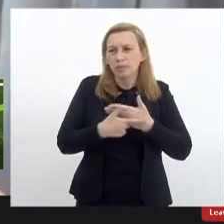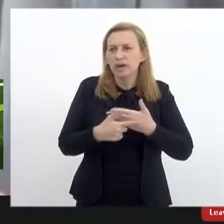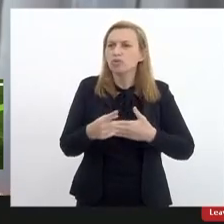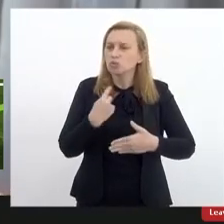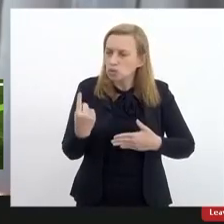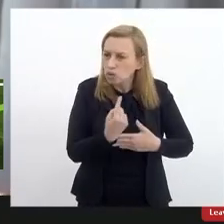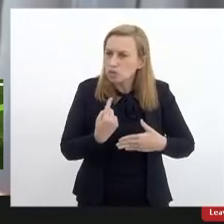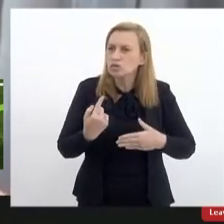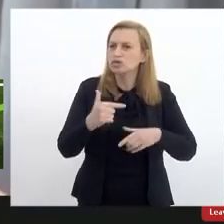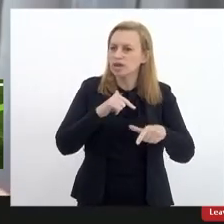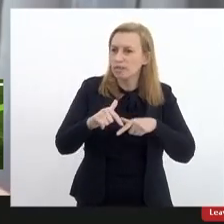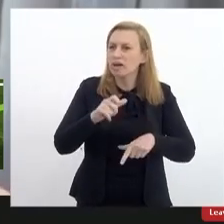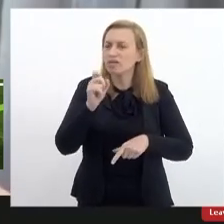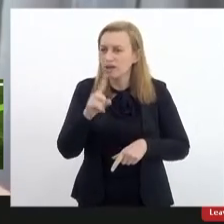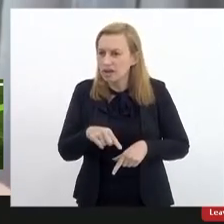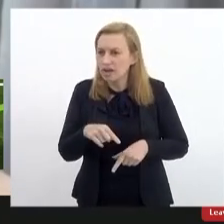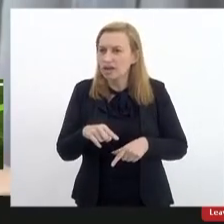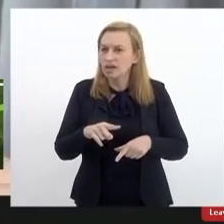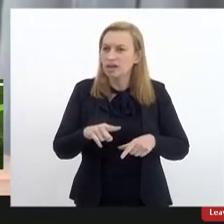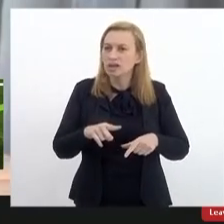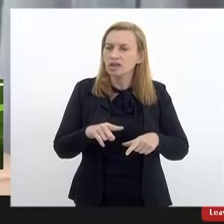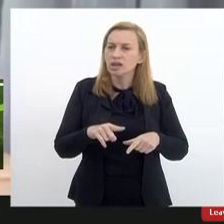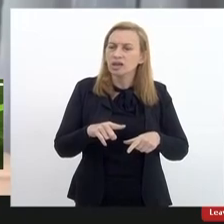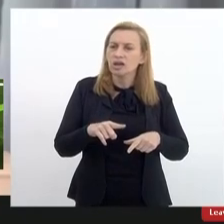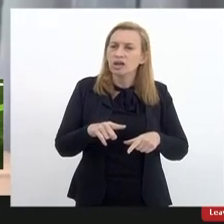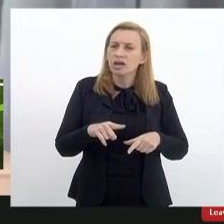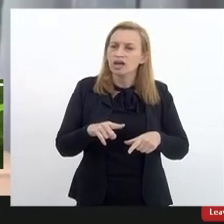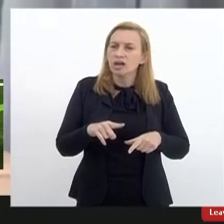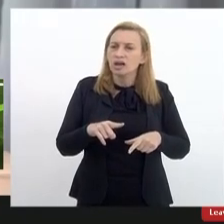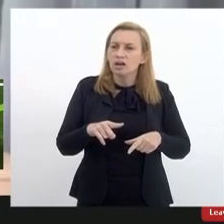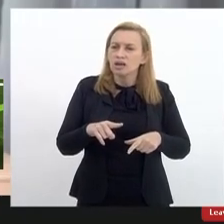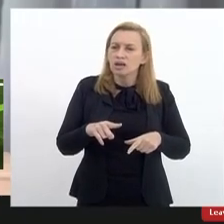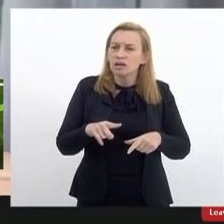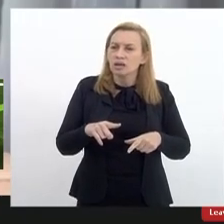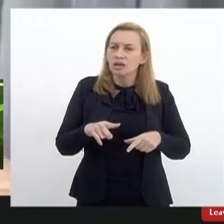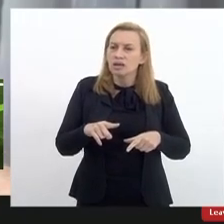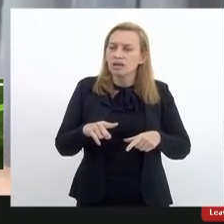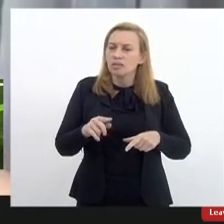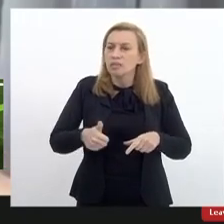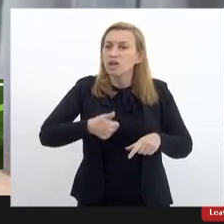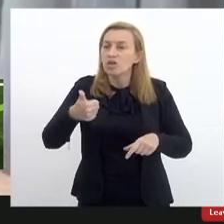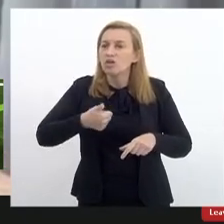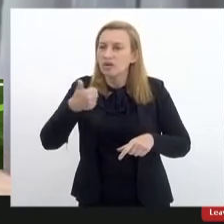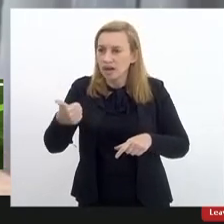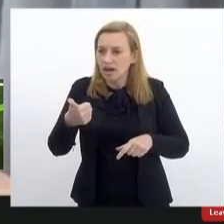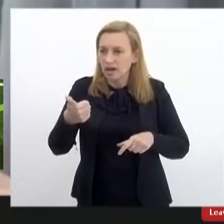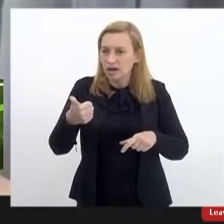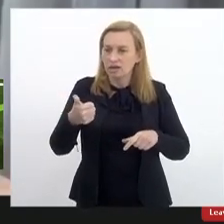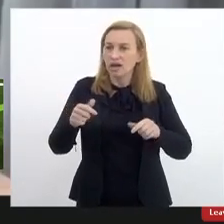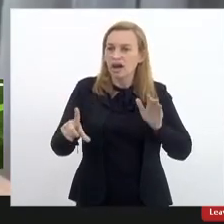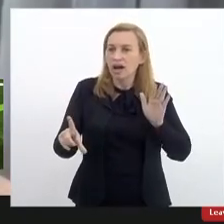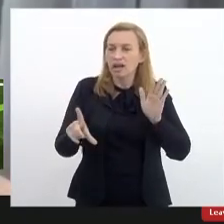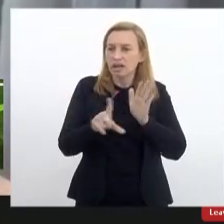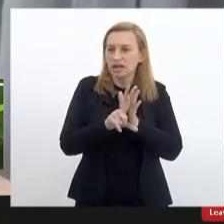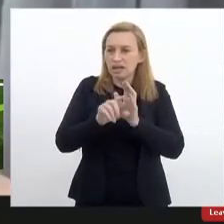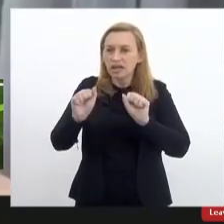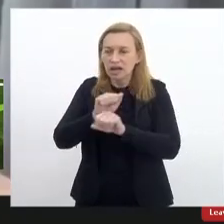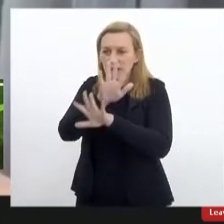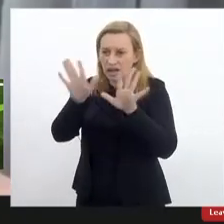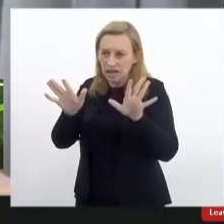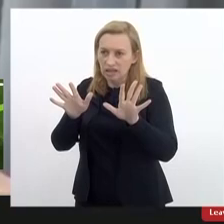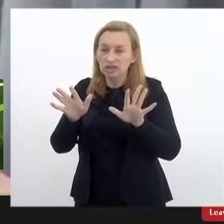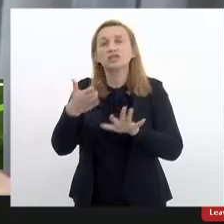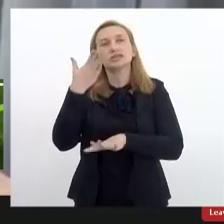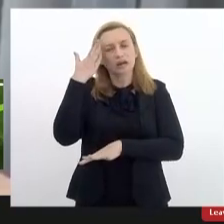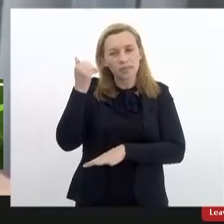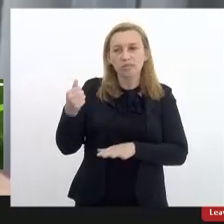nosso papel é normatizar o sentido de tornar muito mais clara a legislação e a gente sabe que muitas